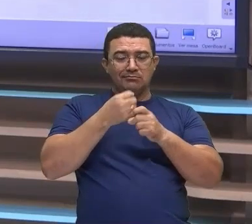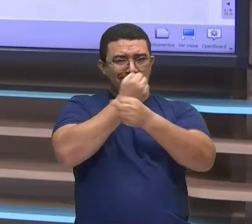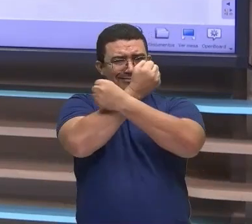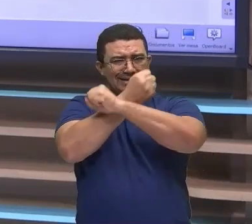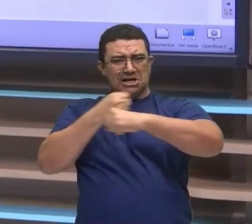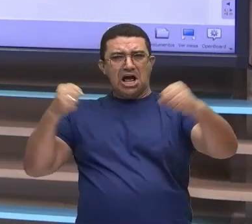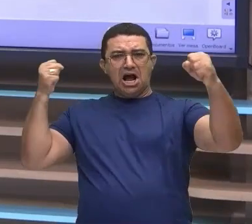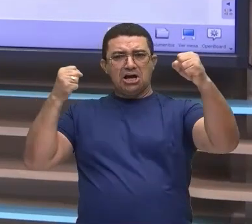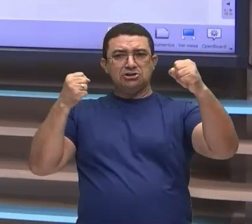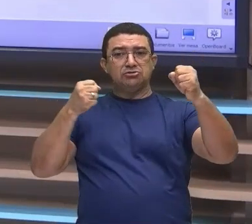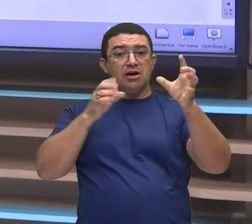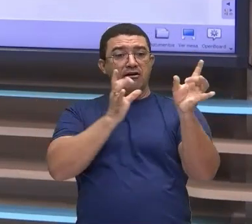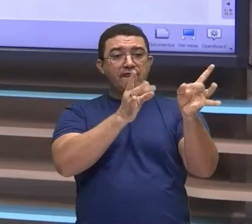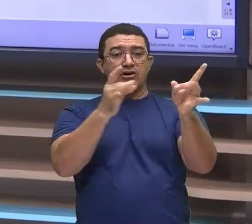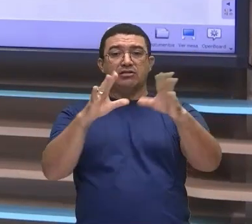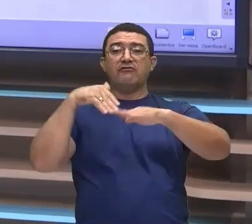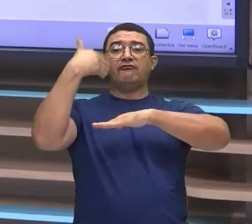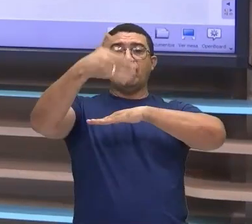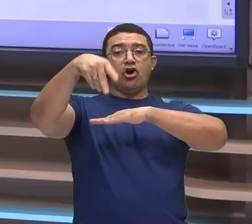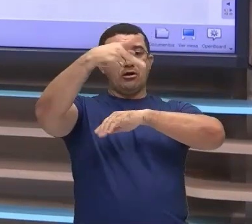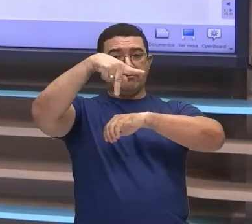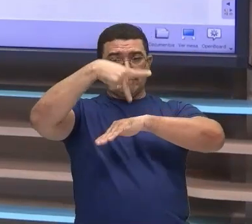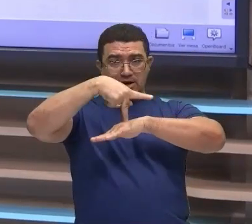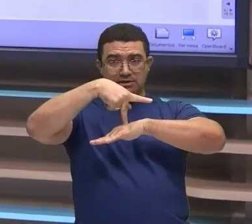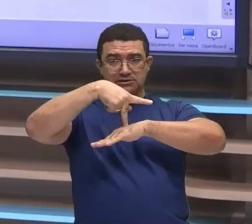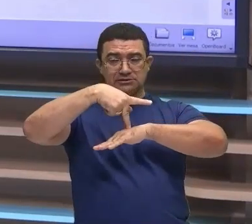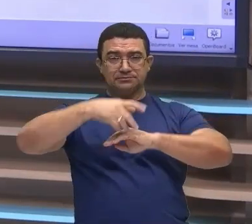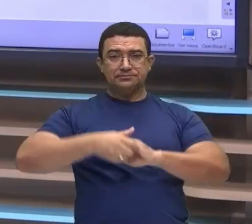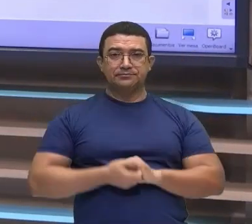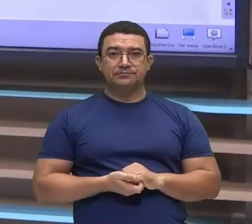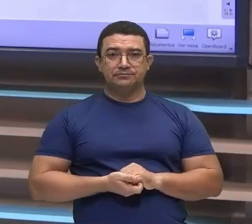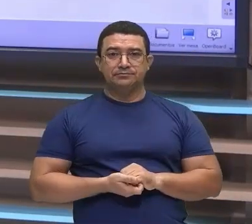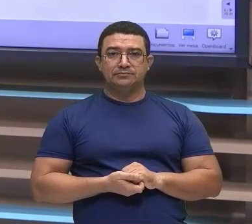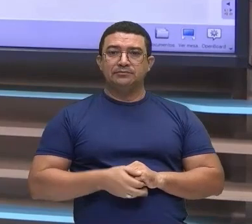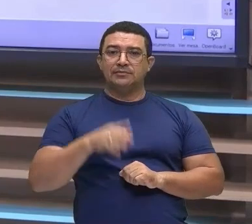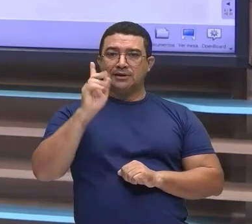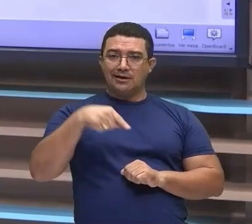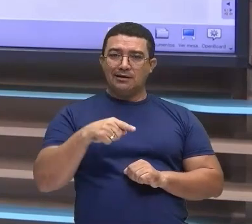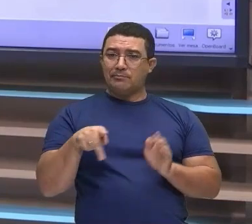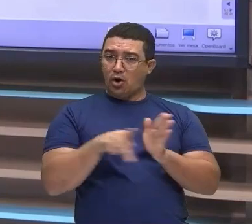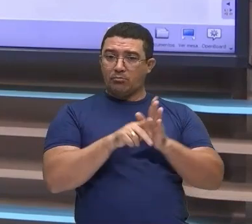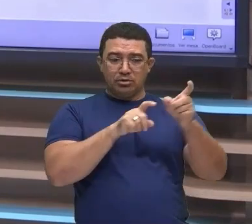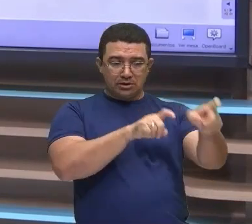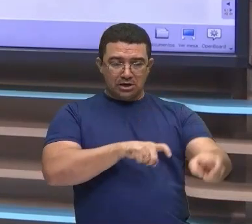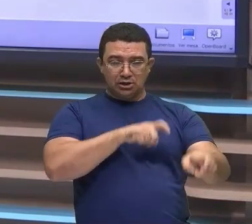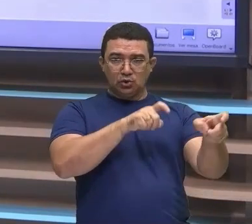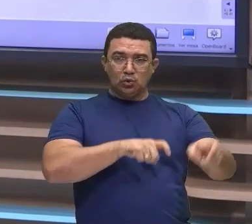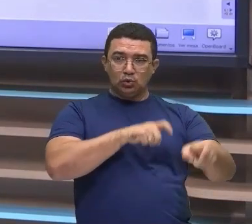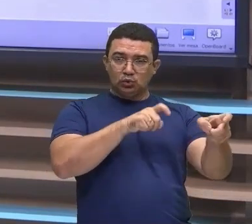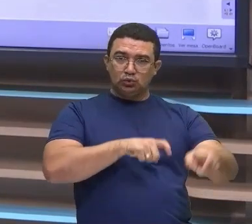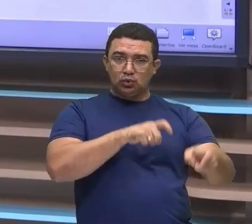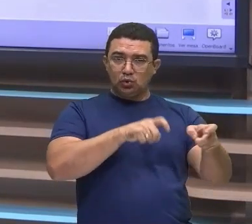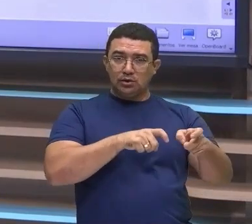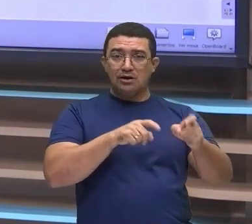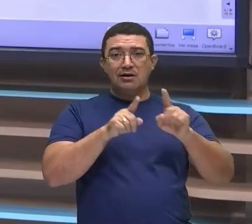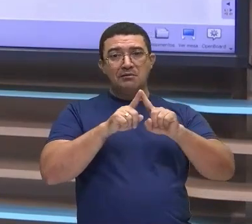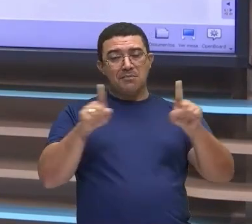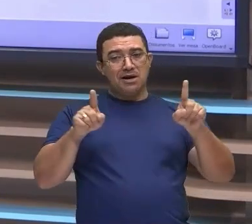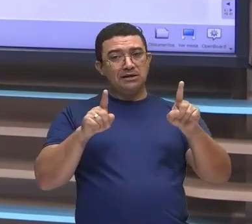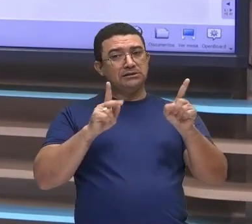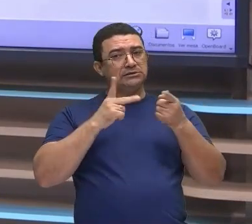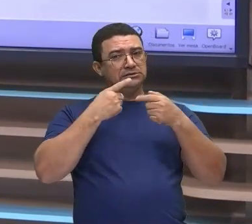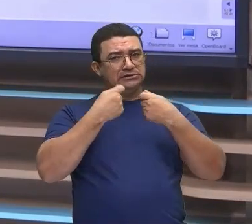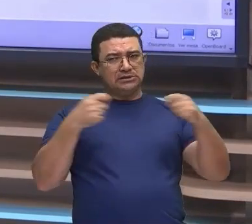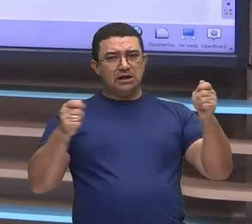atividade, tá bom? Então, você vai praticar uma atividade da agricultura, né? Você vai cultivar algo ali, mas sempre voltado